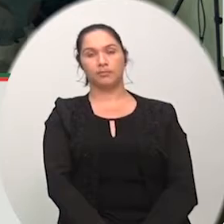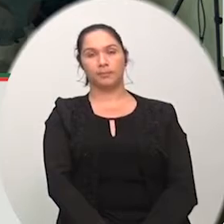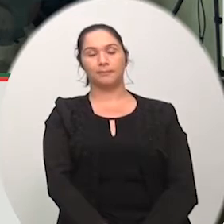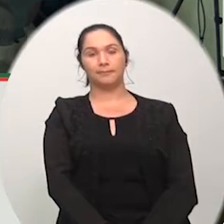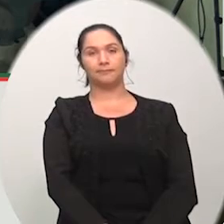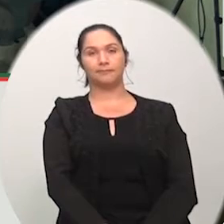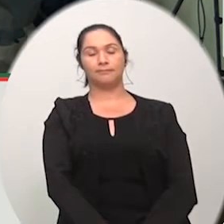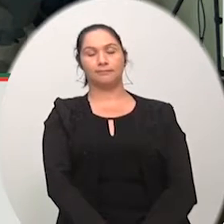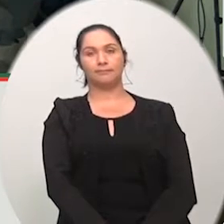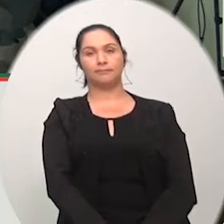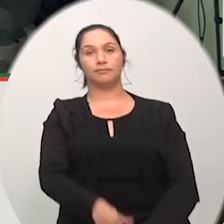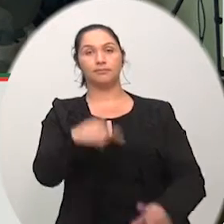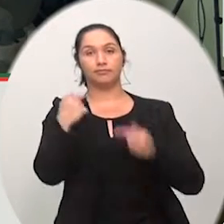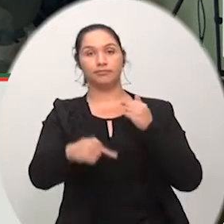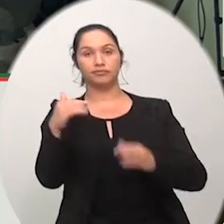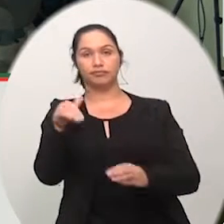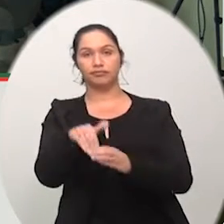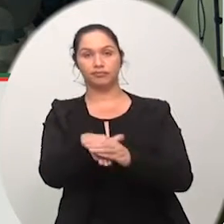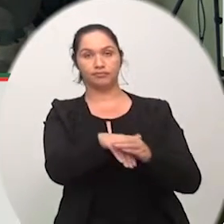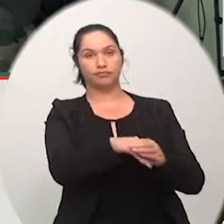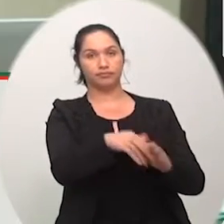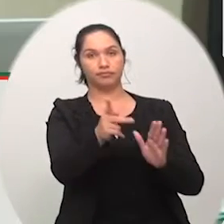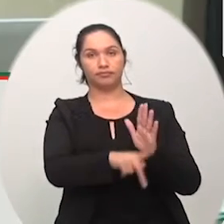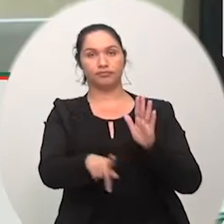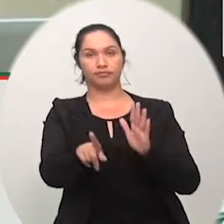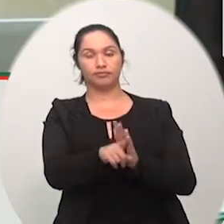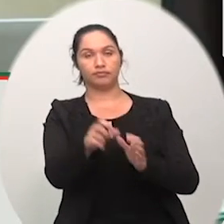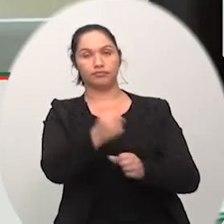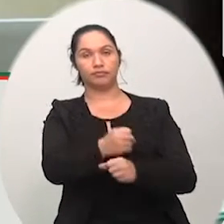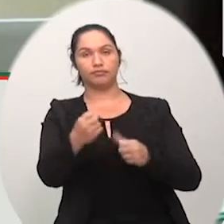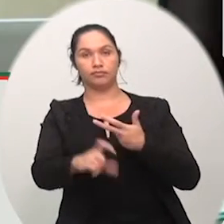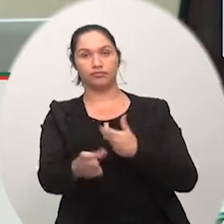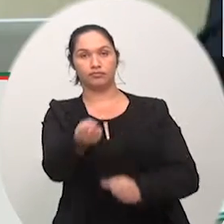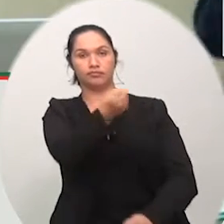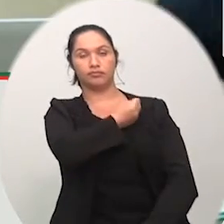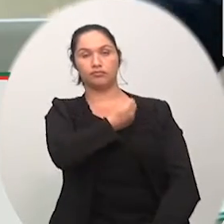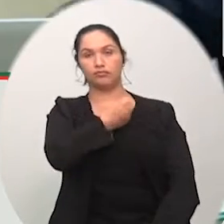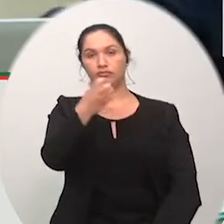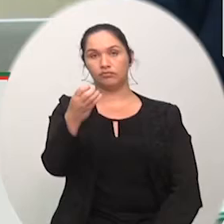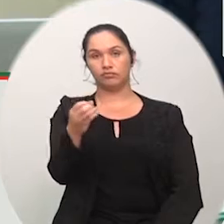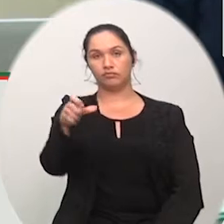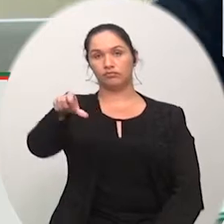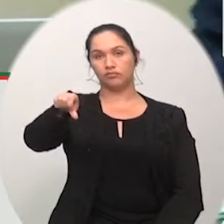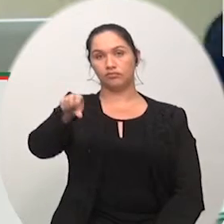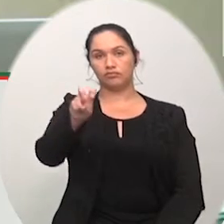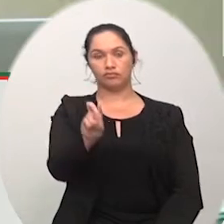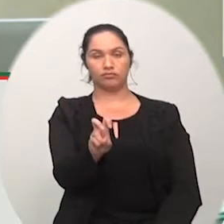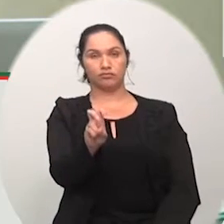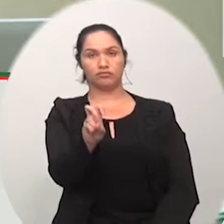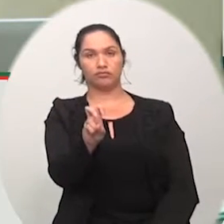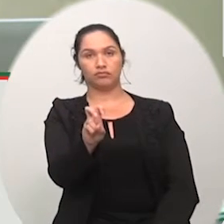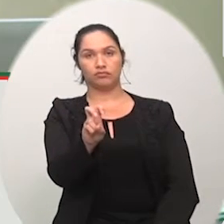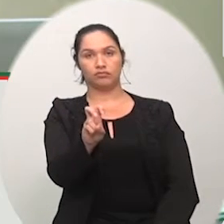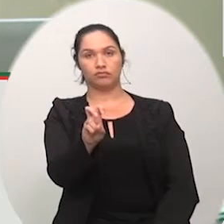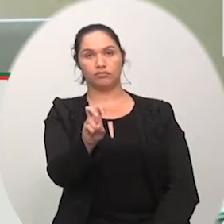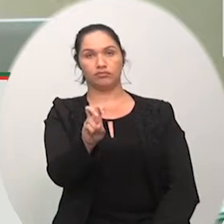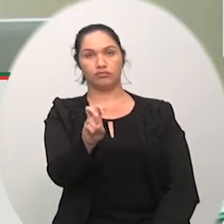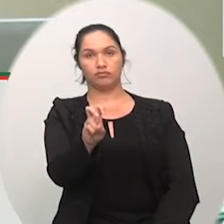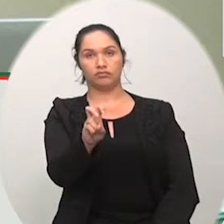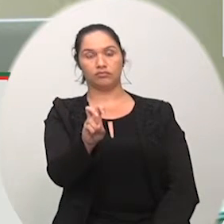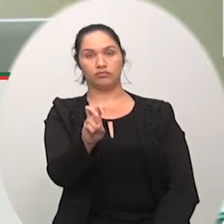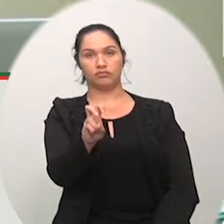em única discussão e votação o projeto de lei do executivo P.E.095 barra 18 a